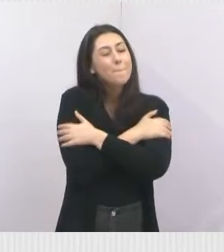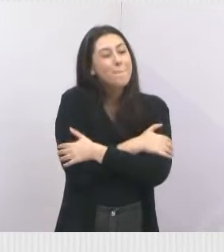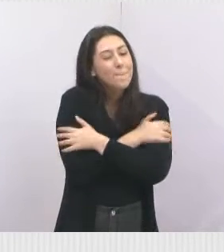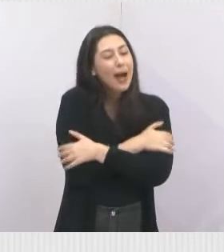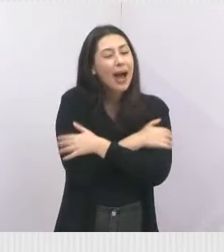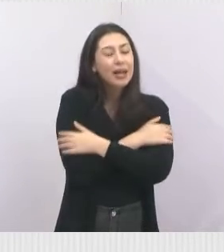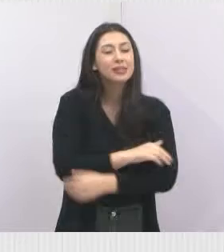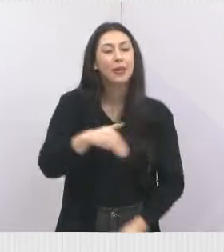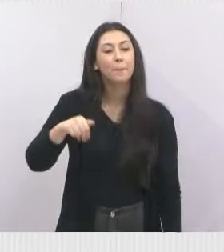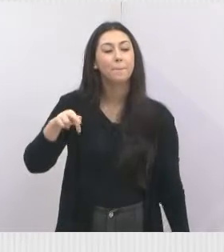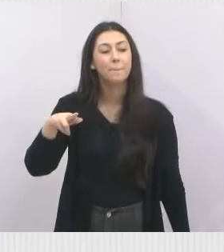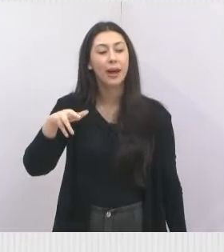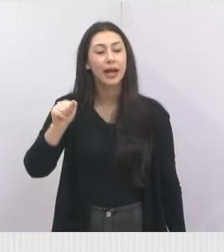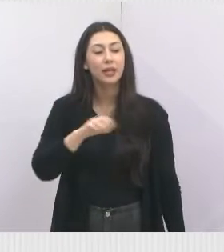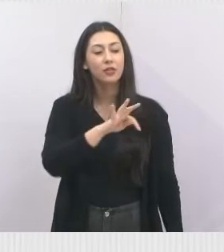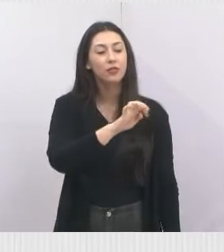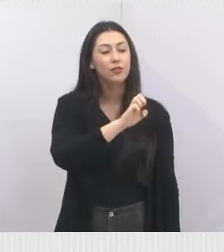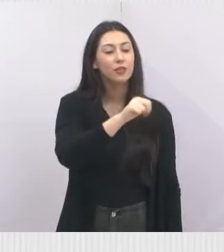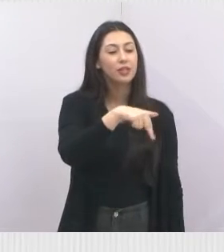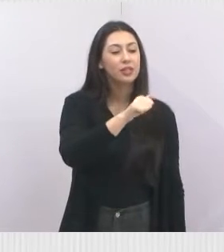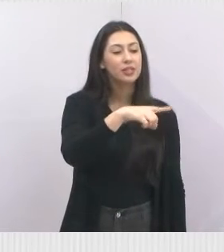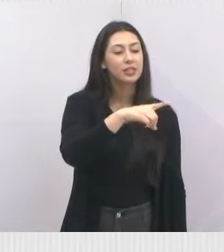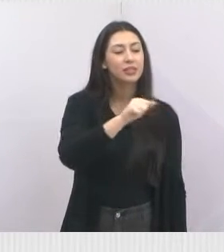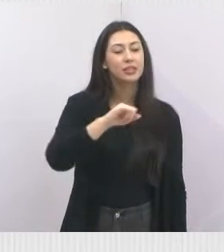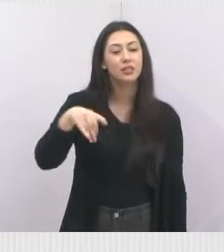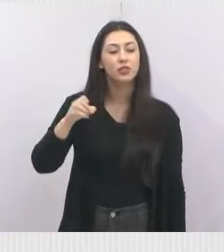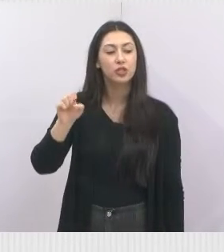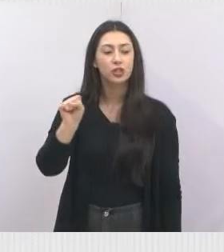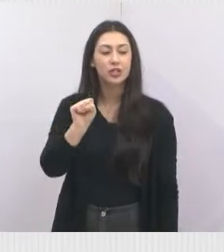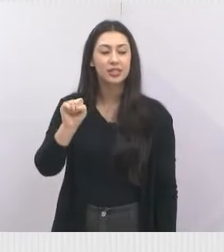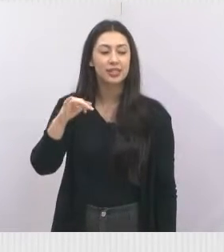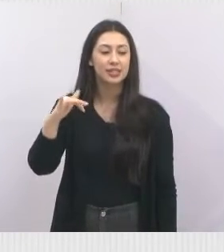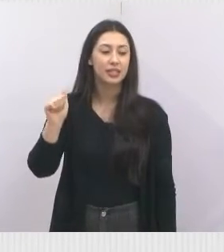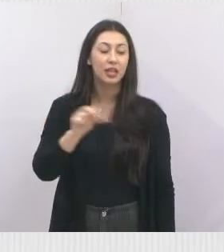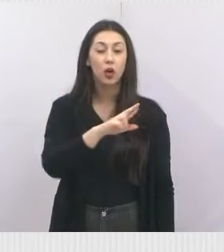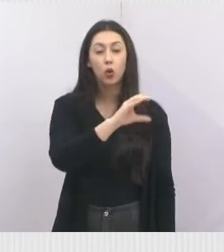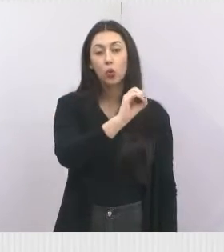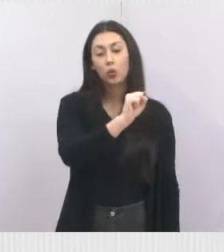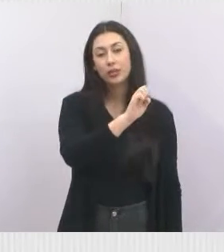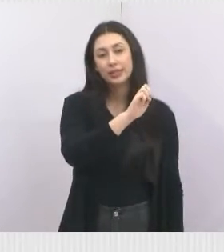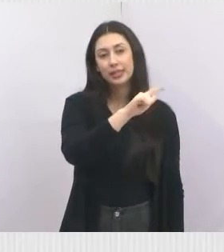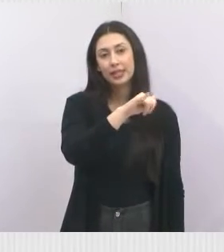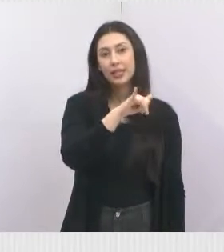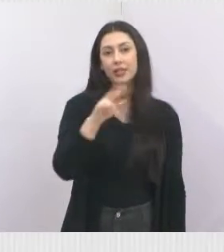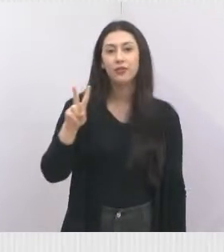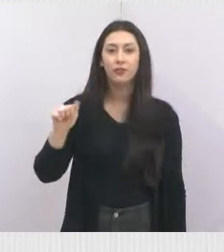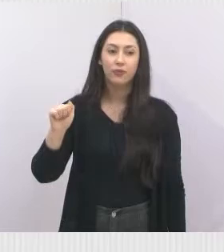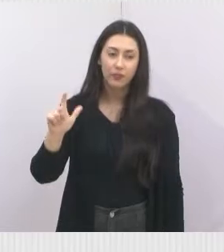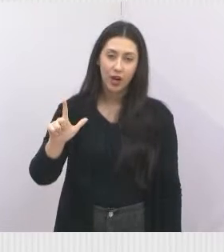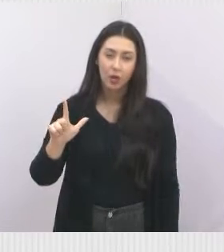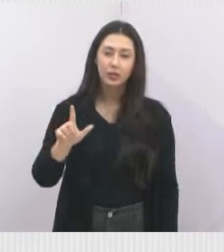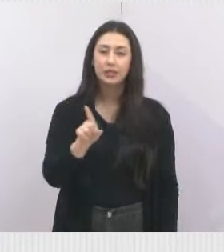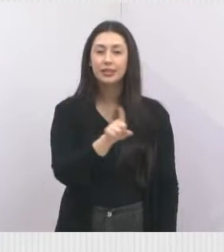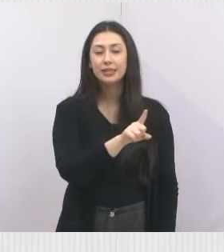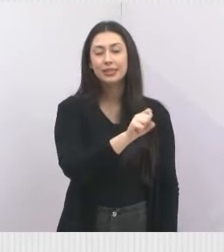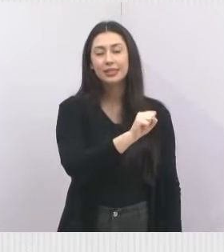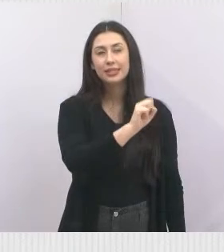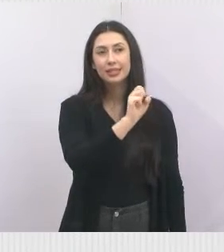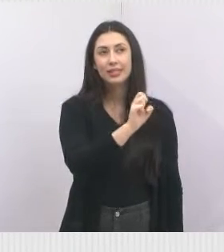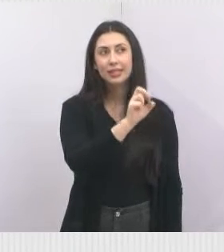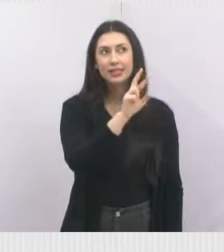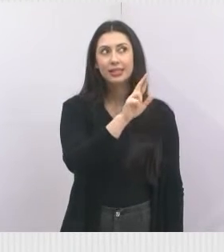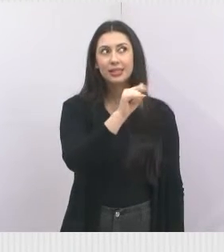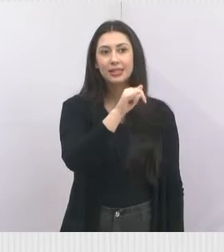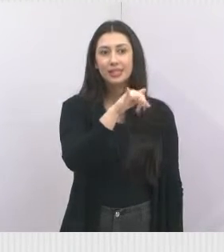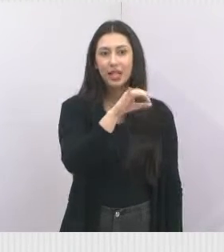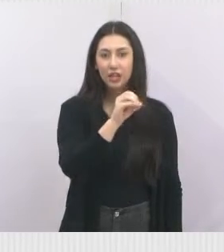para a Fernanda, para a Jéssica, para a Bruna, para a Roseli, para a Dona Val e para o Serjão, que estiveram com a gente lá